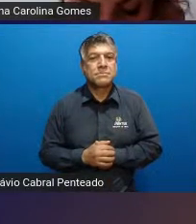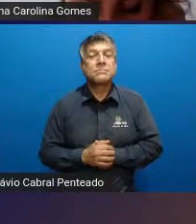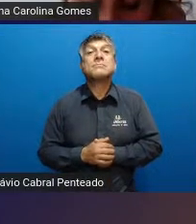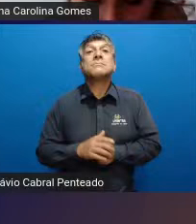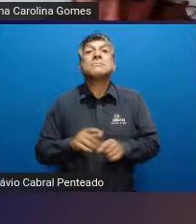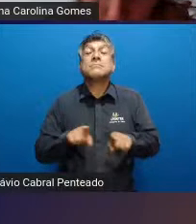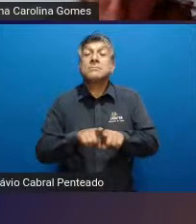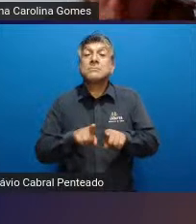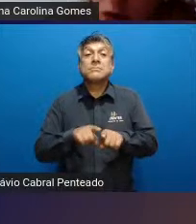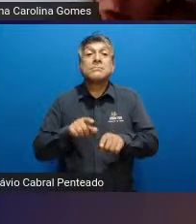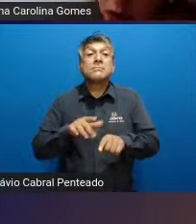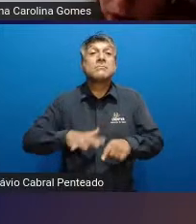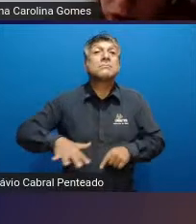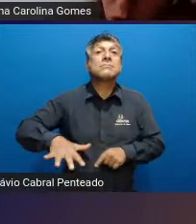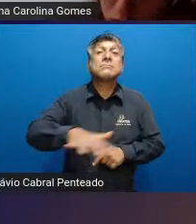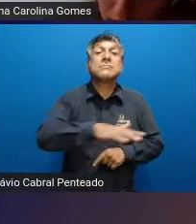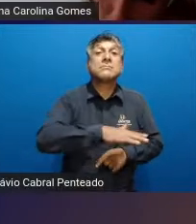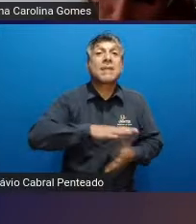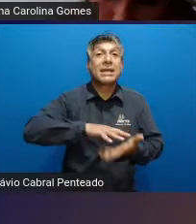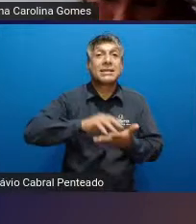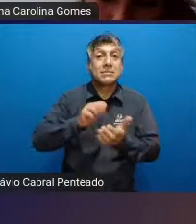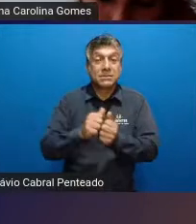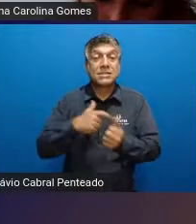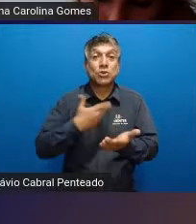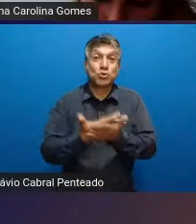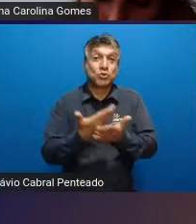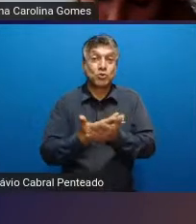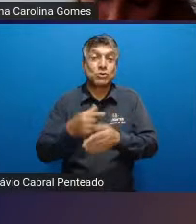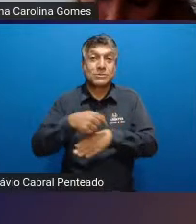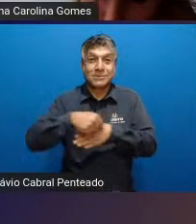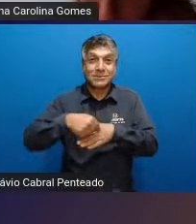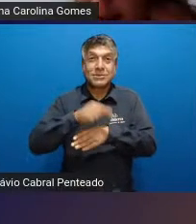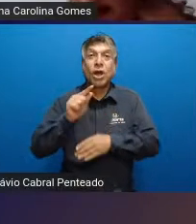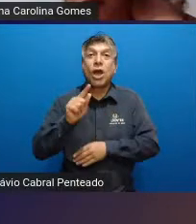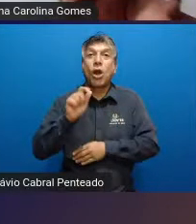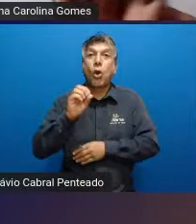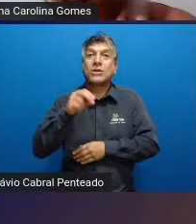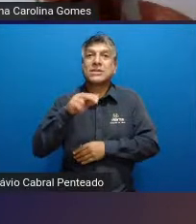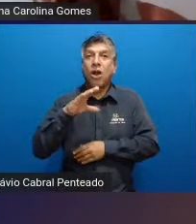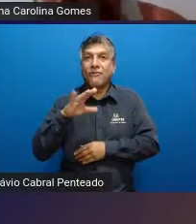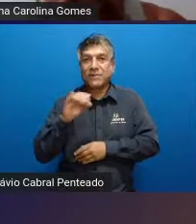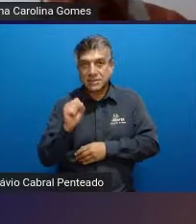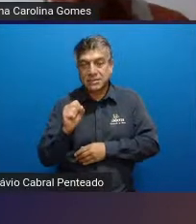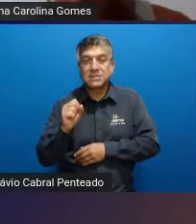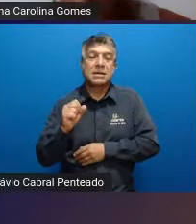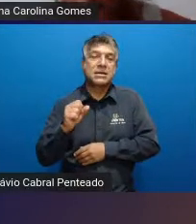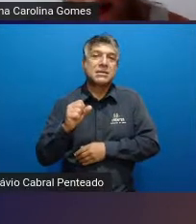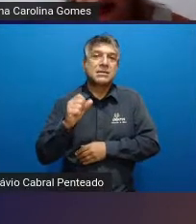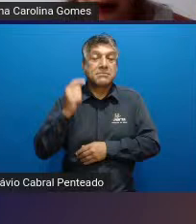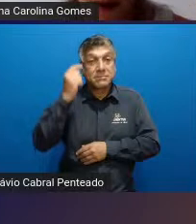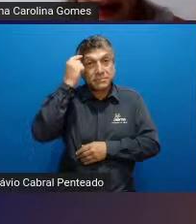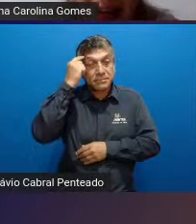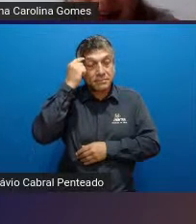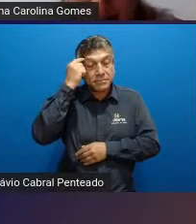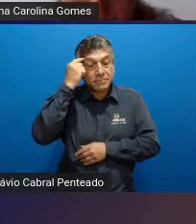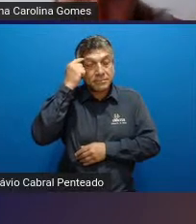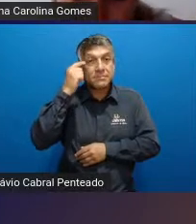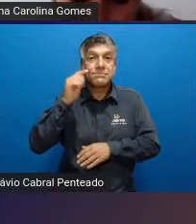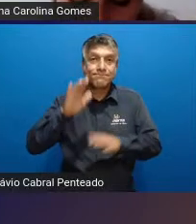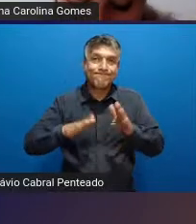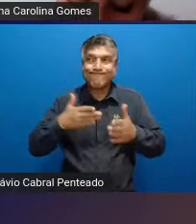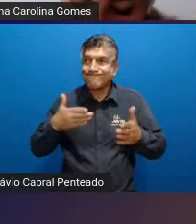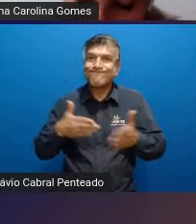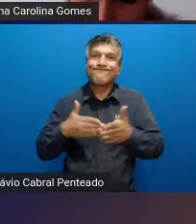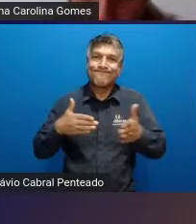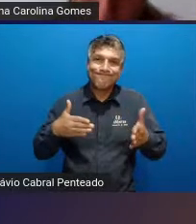adaptativo tem um estudo também do Gonçalves que tem o lado B né que a gente encontra algumas barreiras